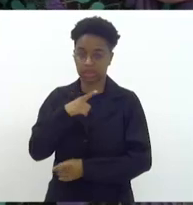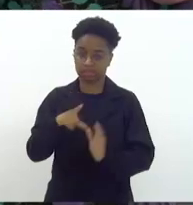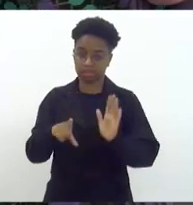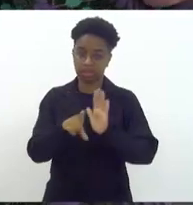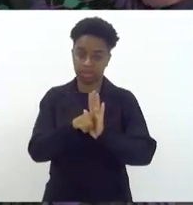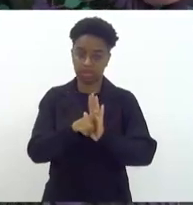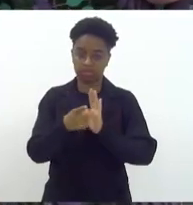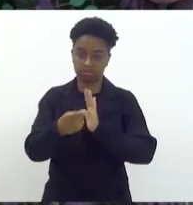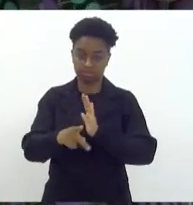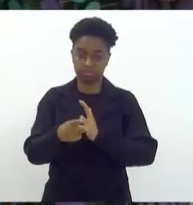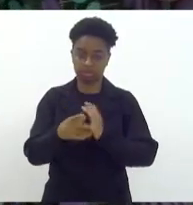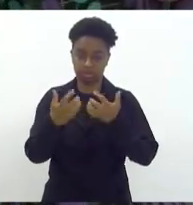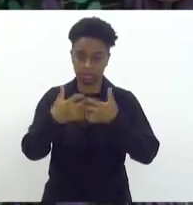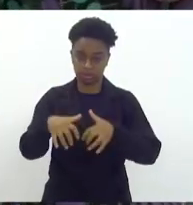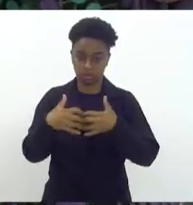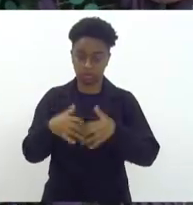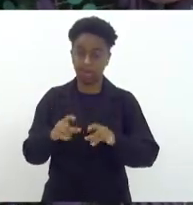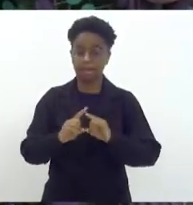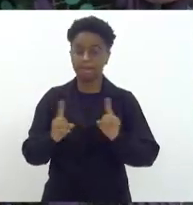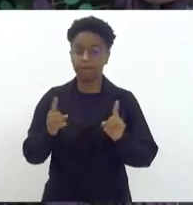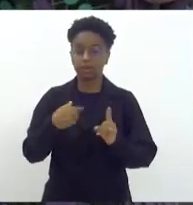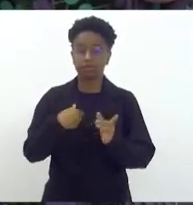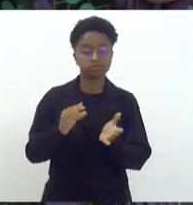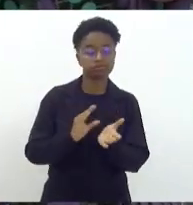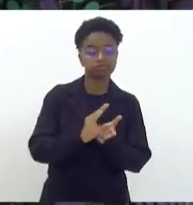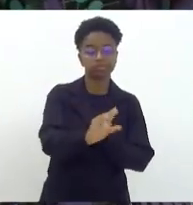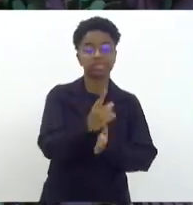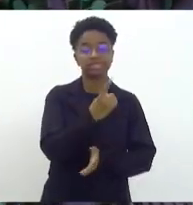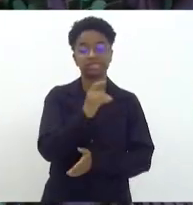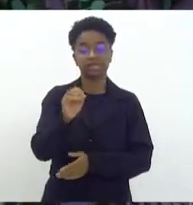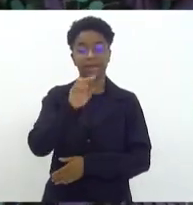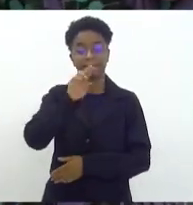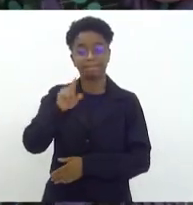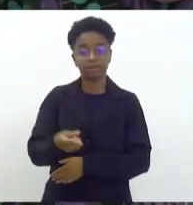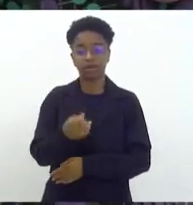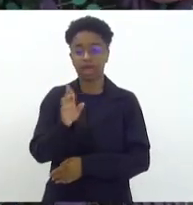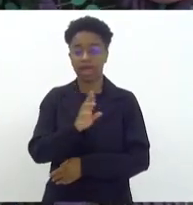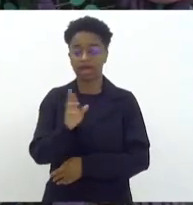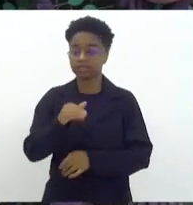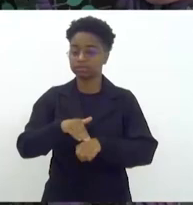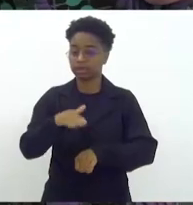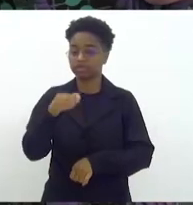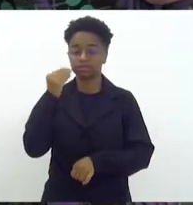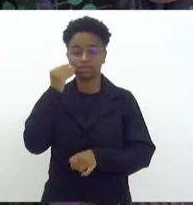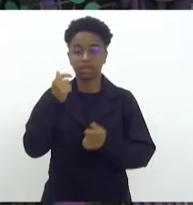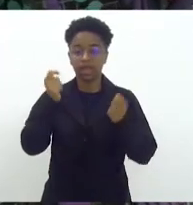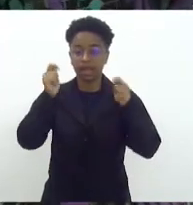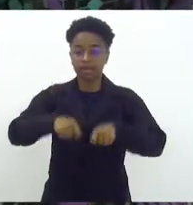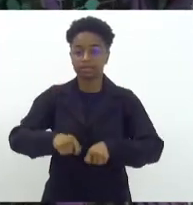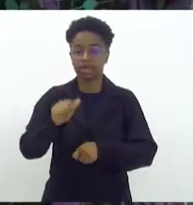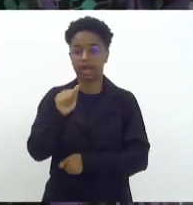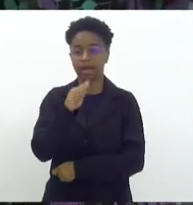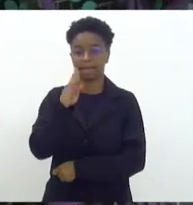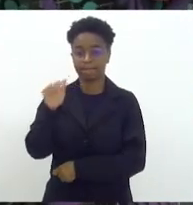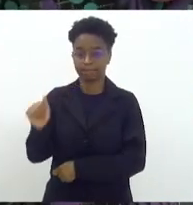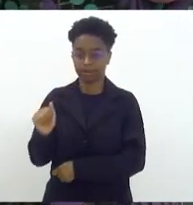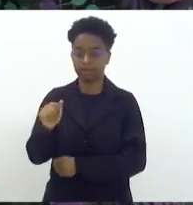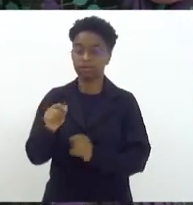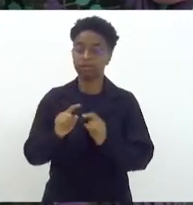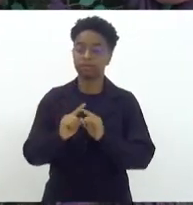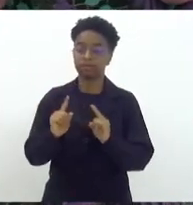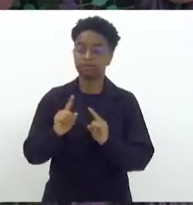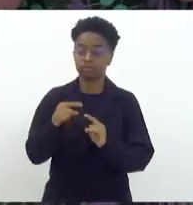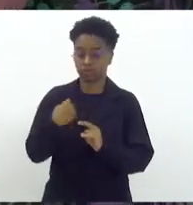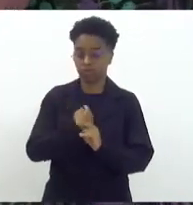petropolitana. coloquei mais de 100 mil reais para capacitação na metodologia ABA. Conseguimos fazer uma